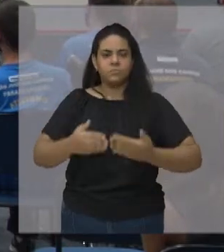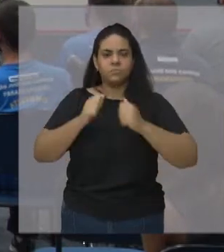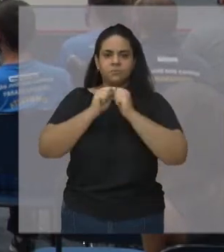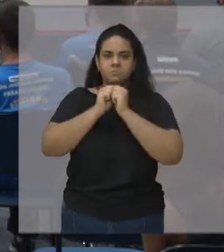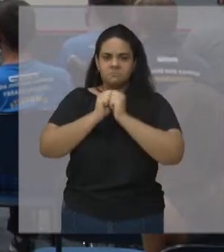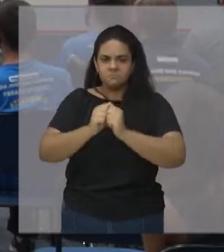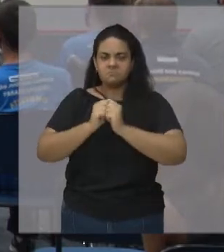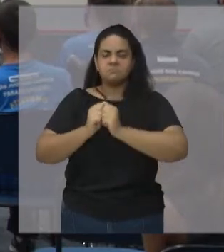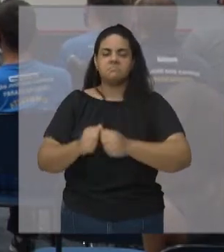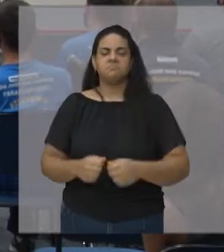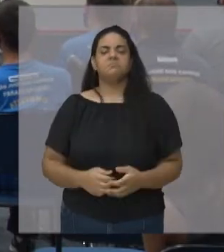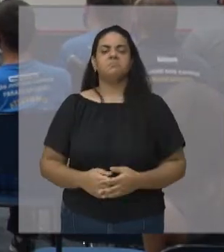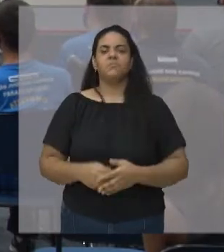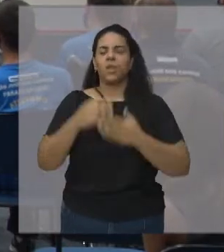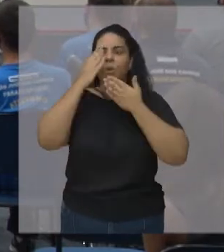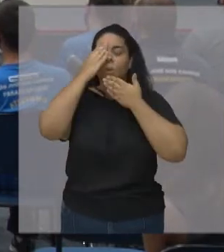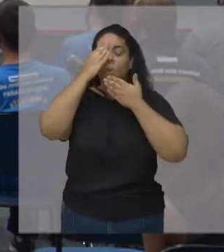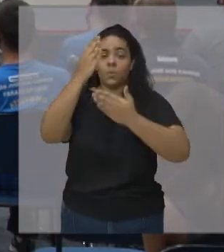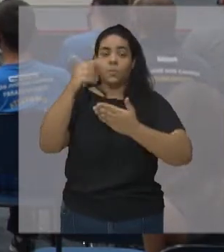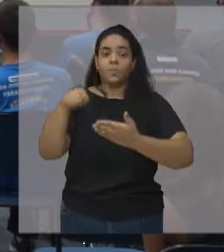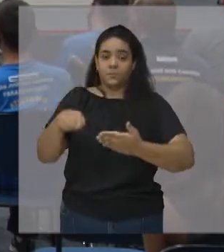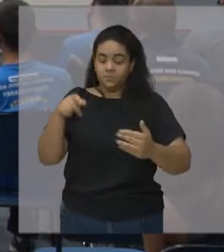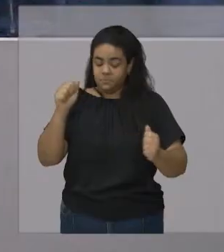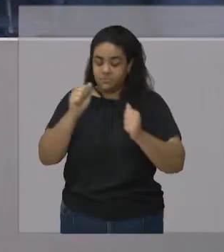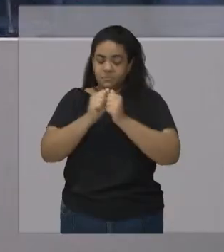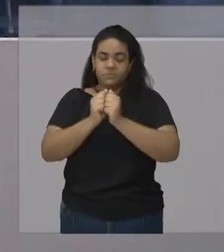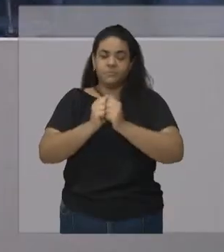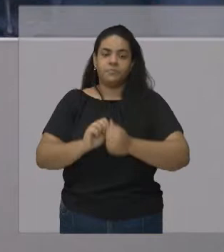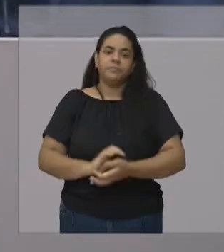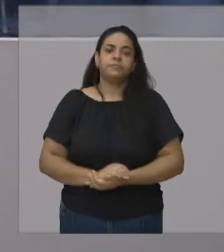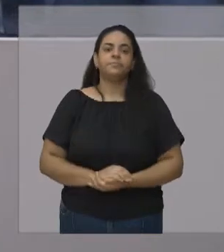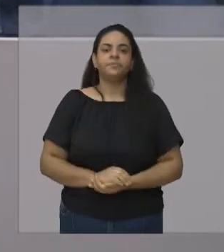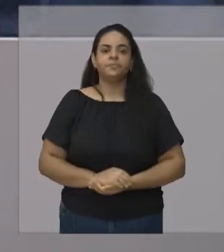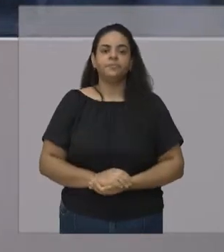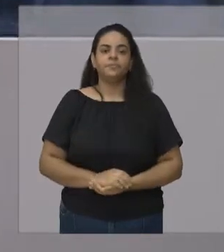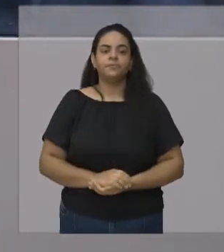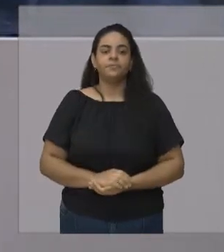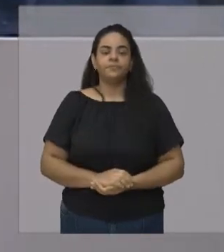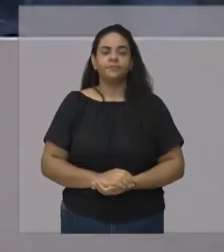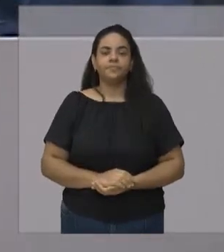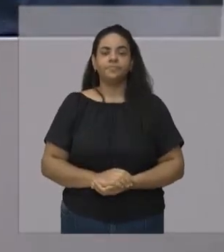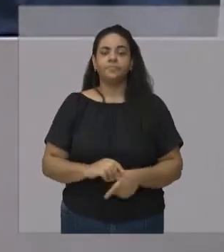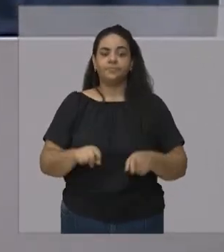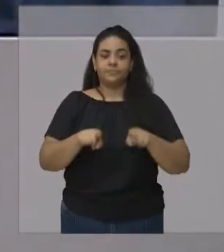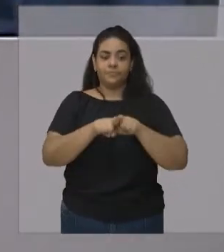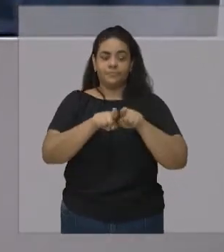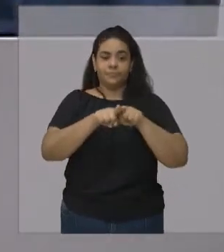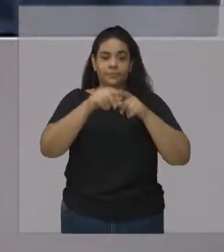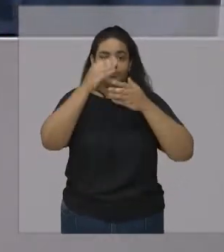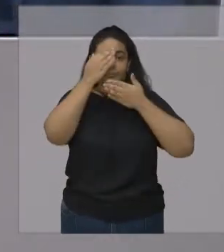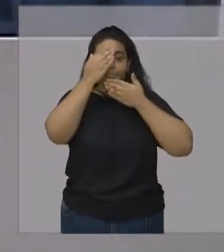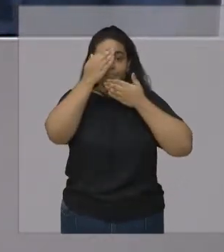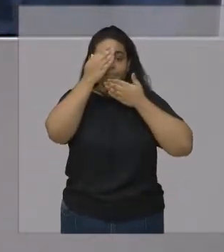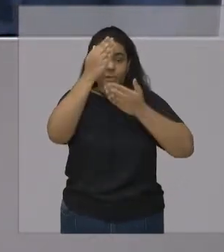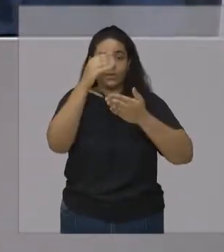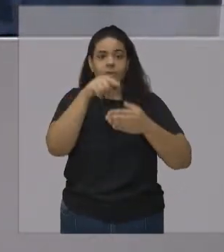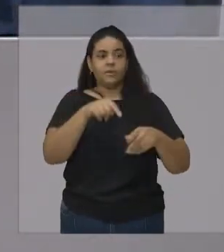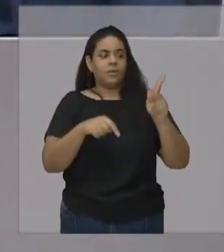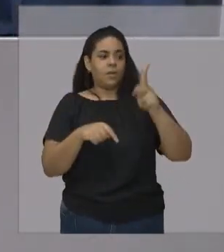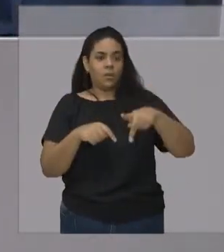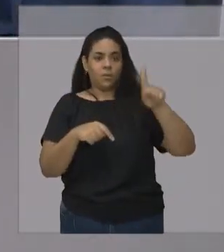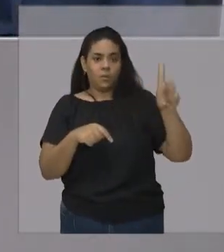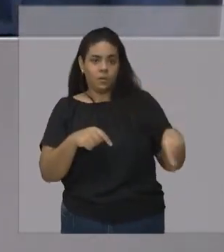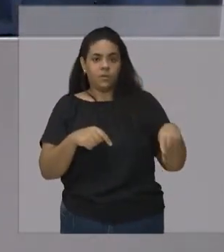nesta casa. Muito obrigado por estar conosco nessa noite. Agradecer a presença do professor Marco